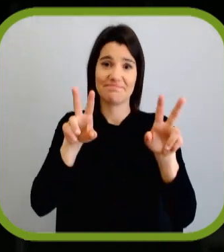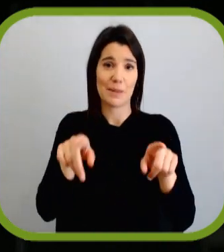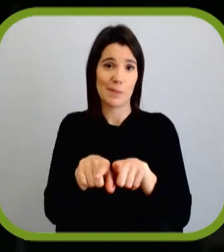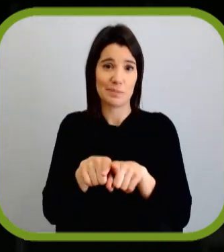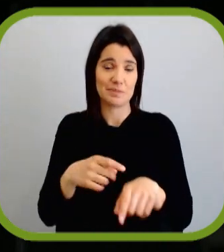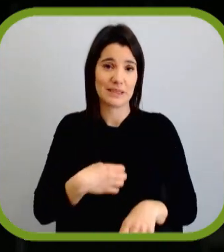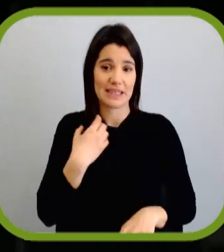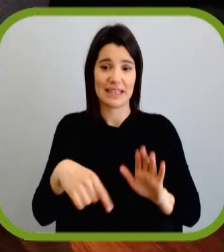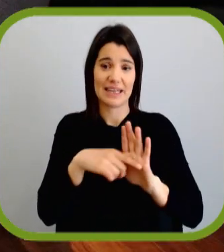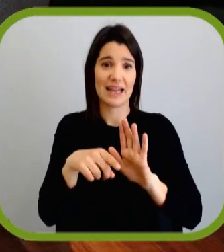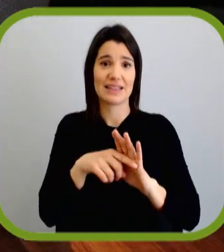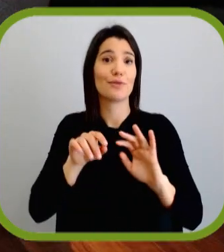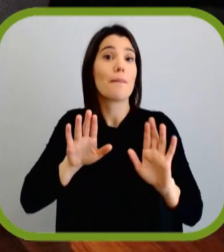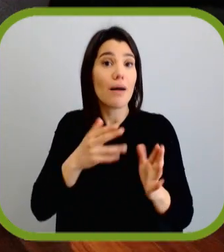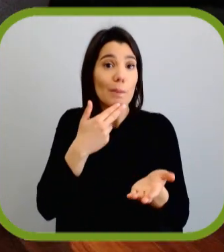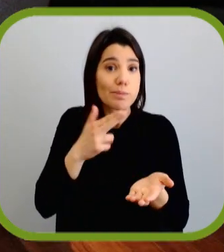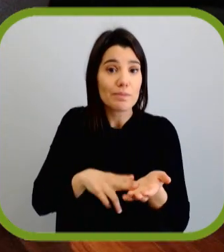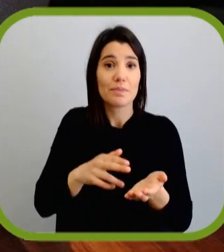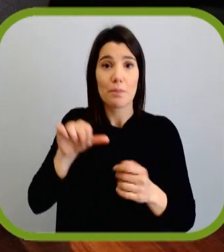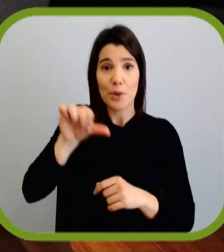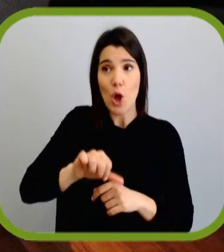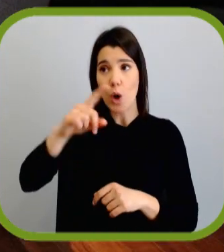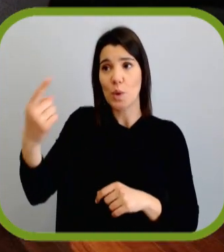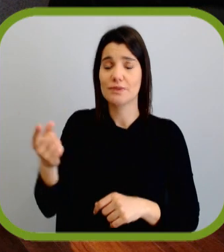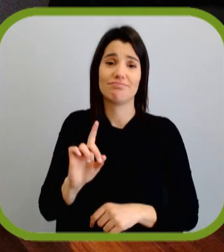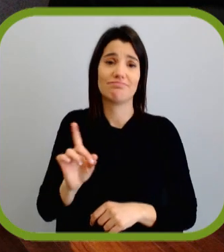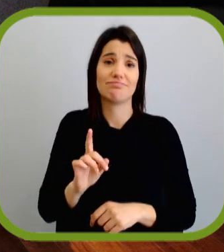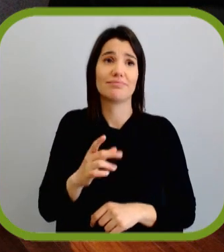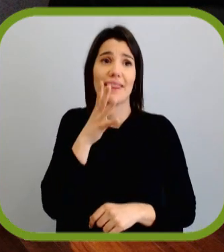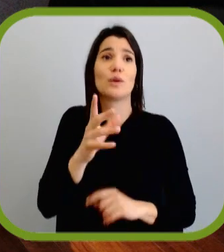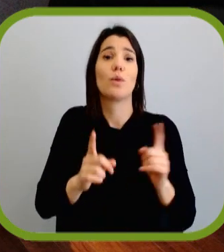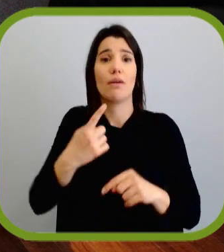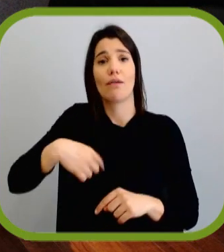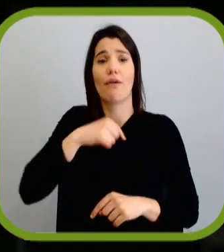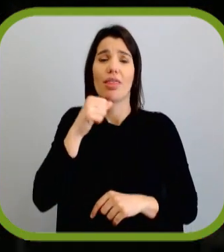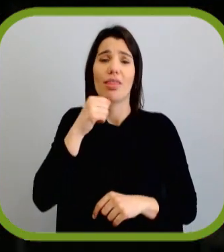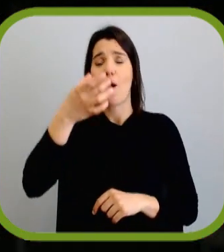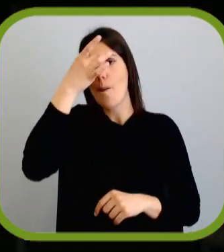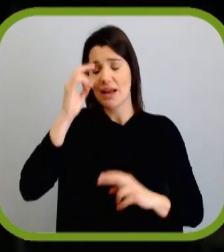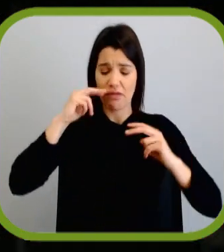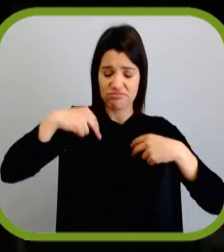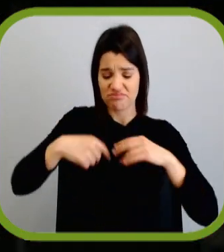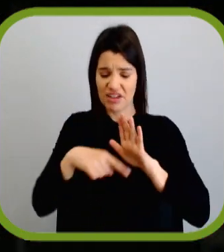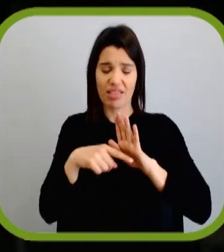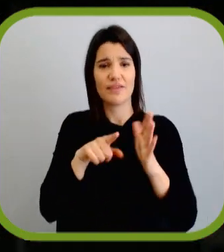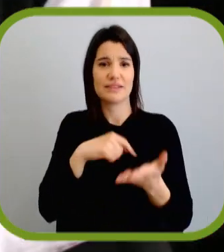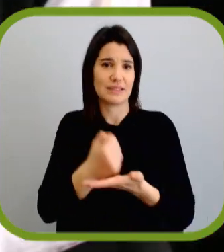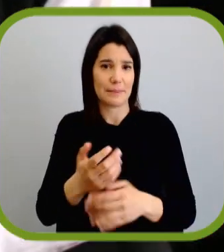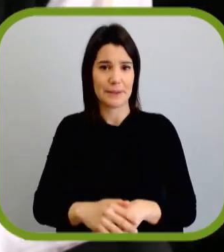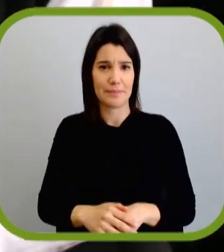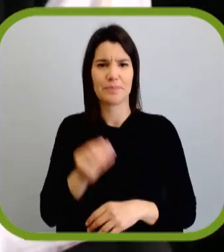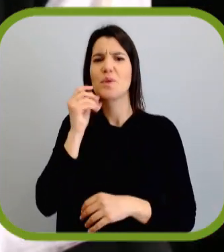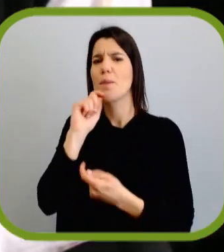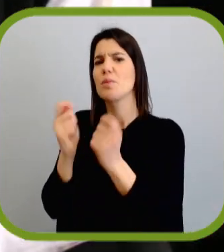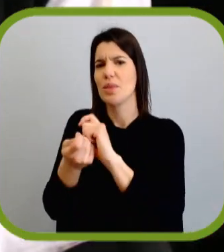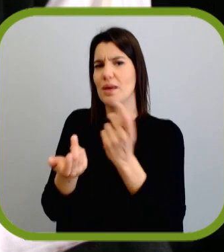haja um certo pessimismo, o que não quer dizer que seja pior do nos outros países, quer dizer que nós somos mais pessimistas na percepção. E